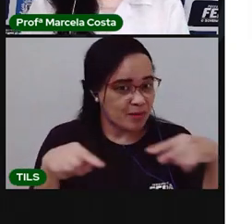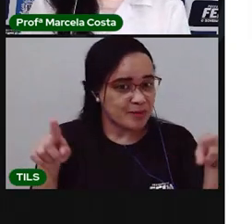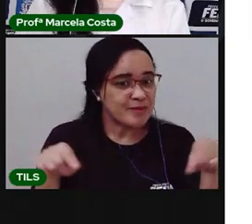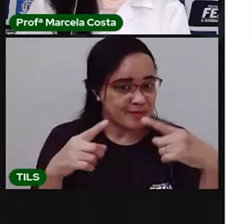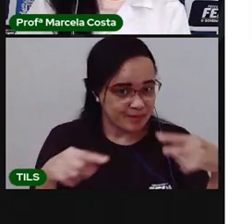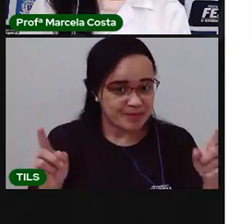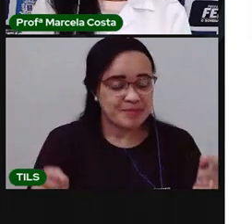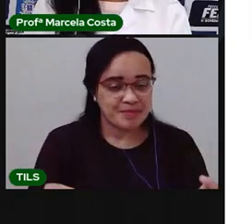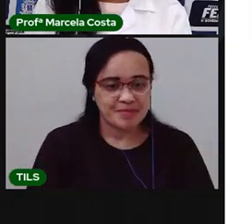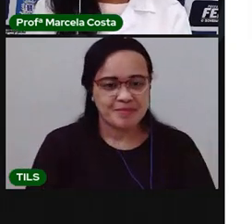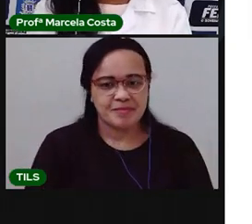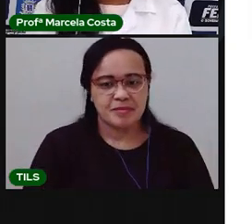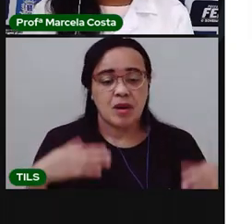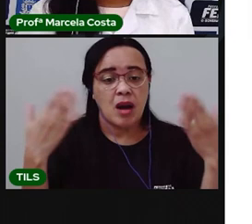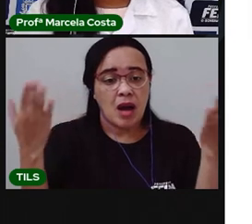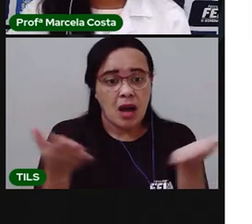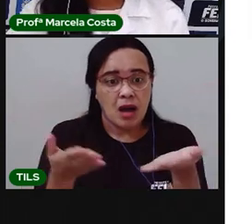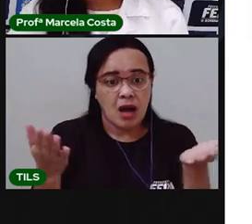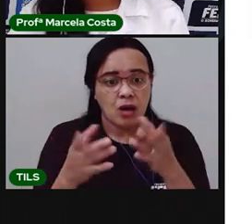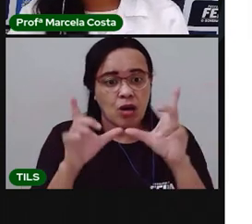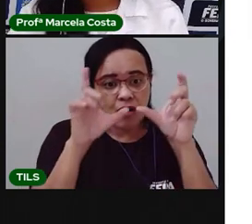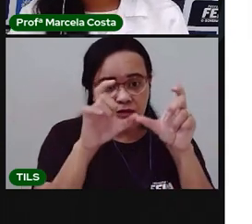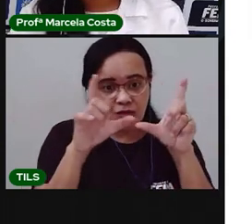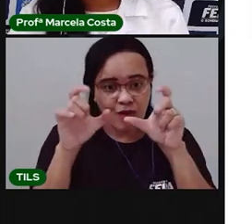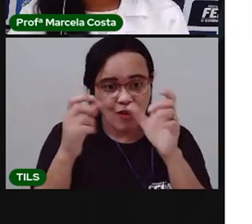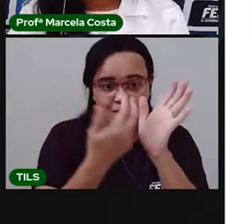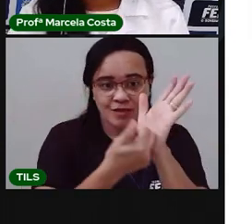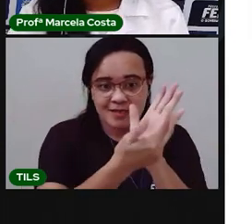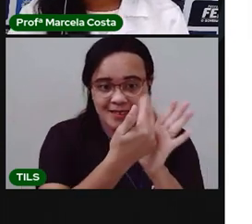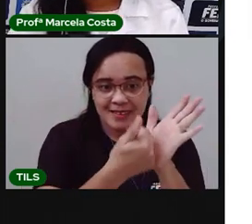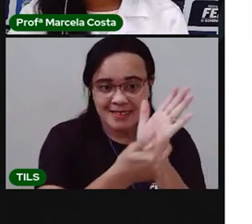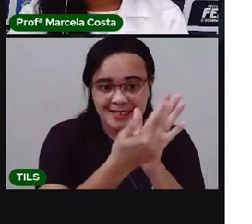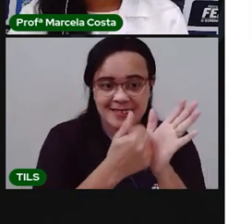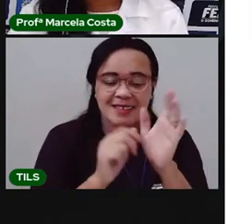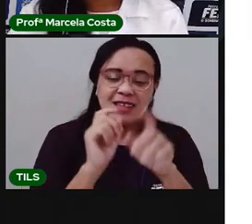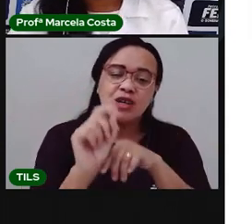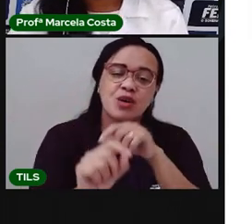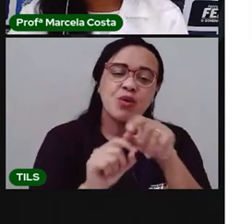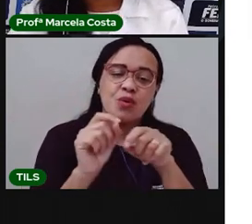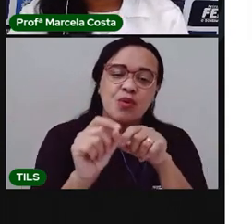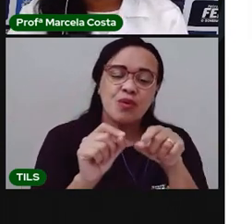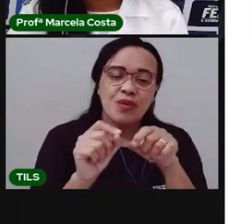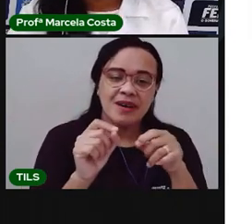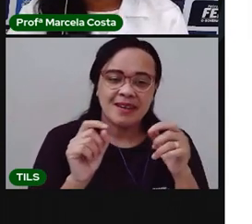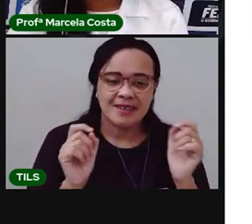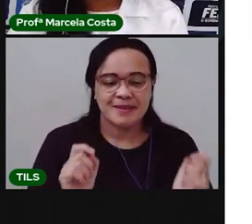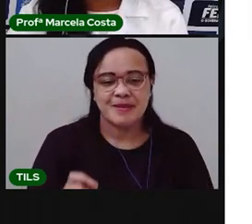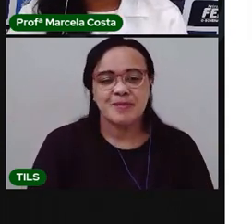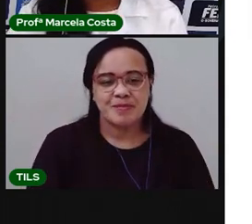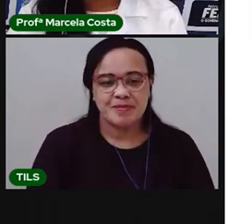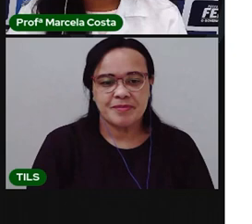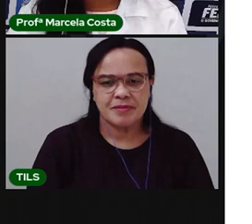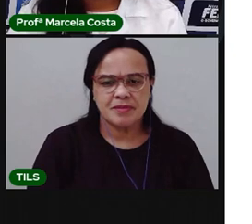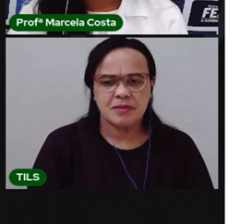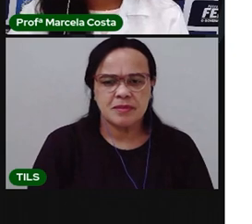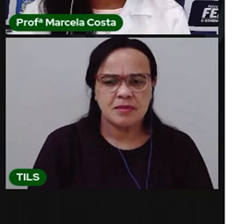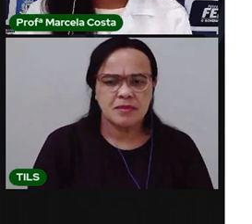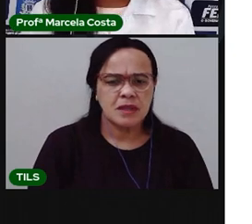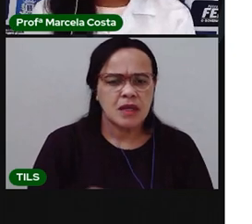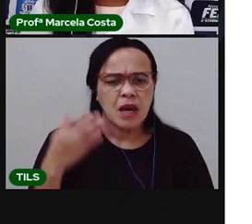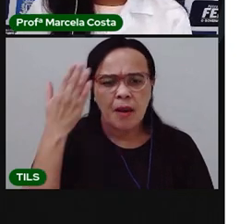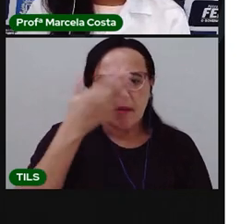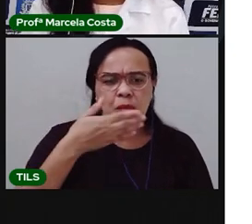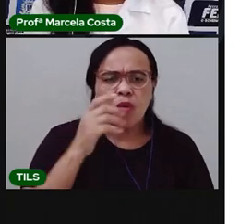Agora vamos ver essas imagens que estão aqui do lado. Essa imagem aqui está representando o quê?